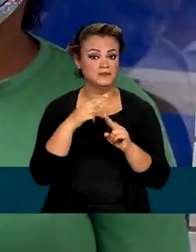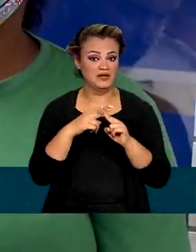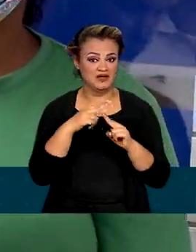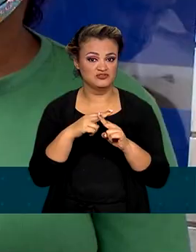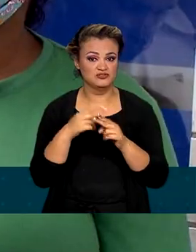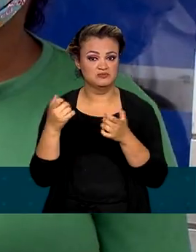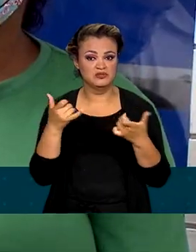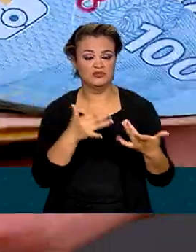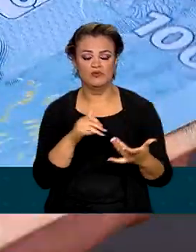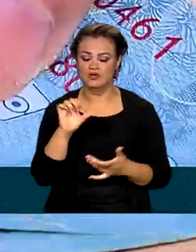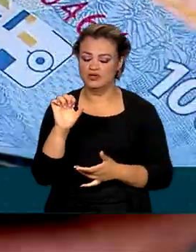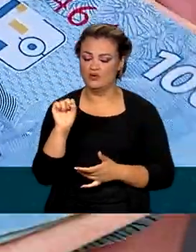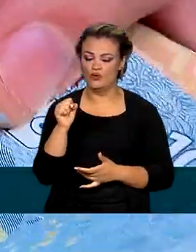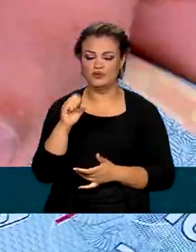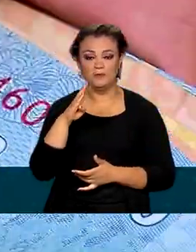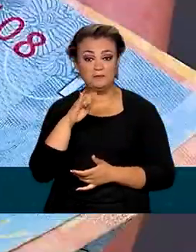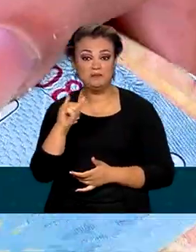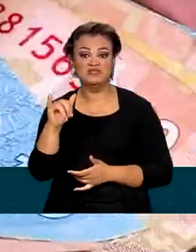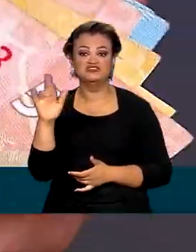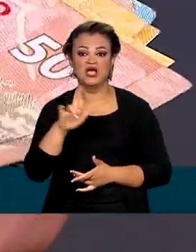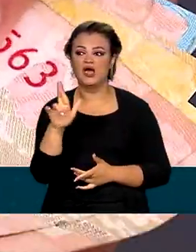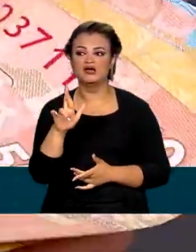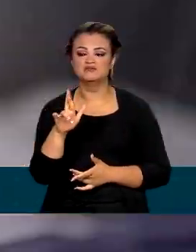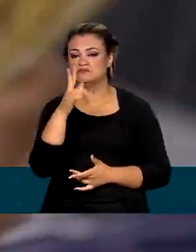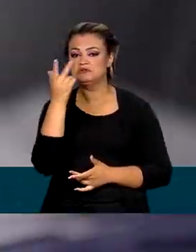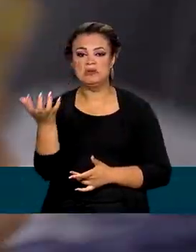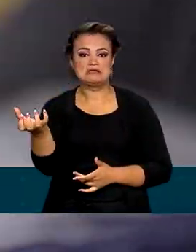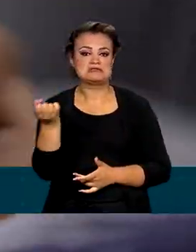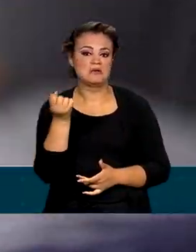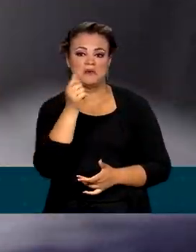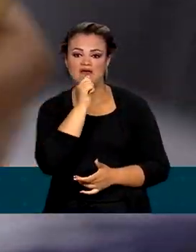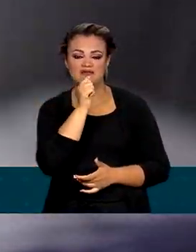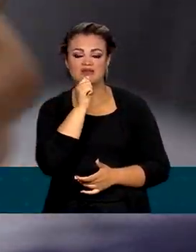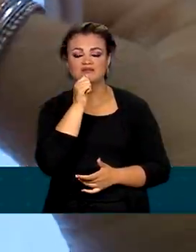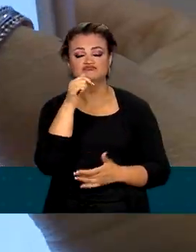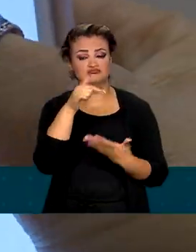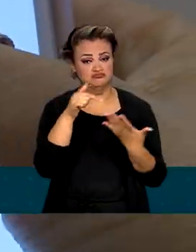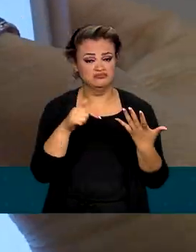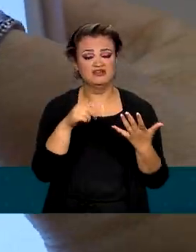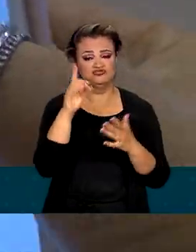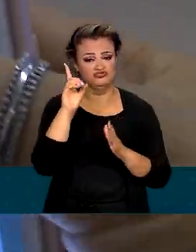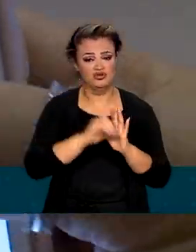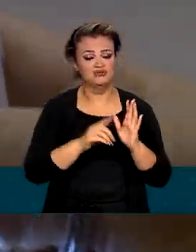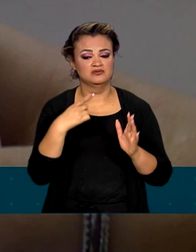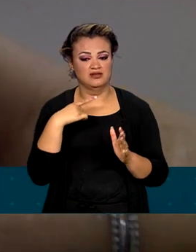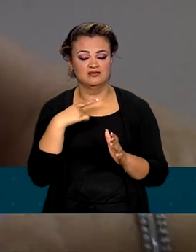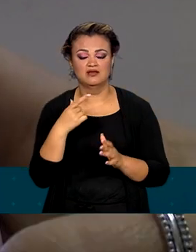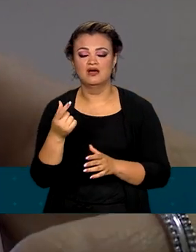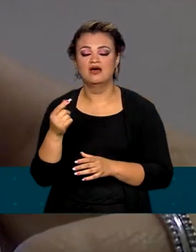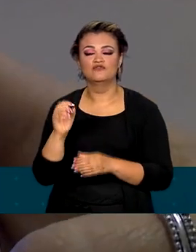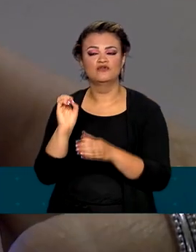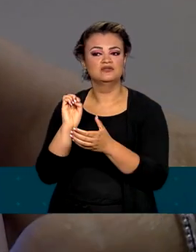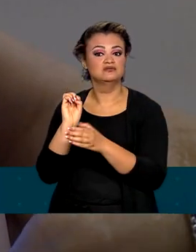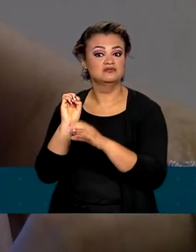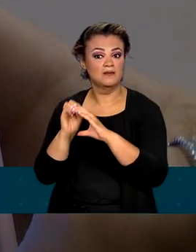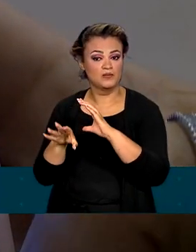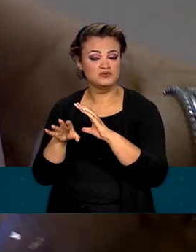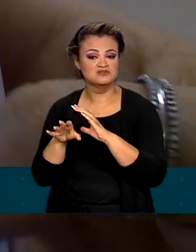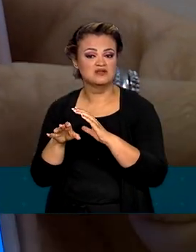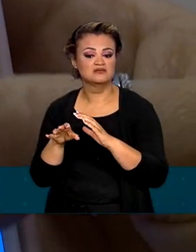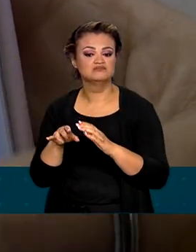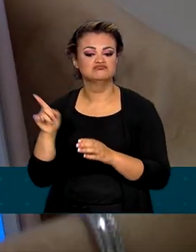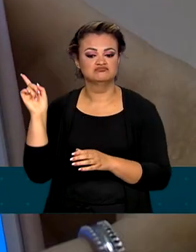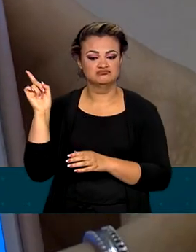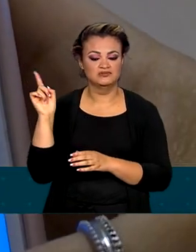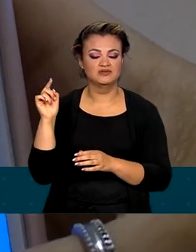de 8 bilhões de reais ainda não foram sacados pelos beneficiários. O valor foi depositado automaticamente